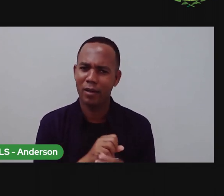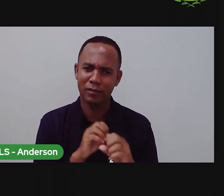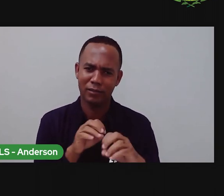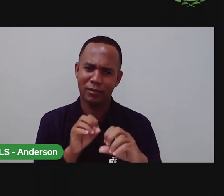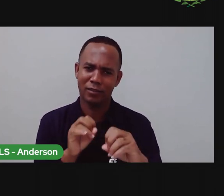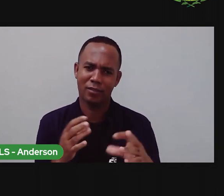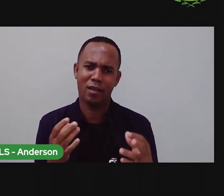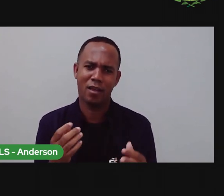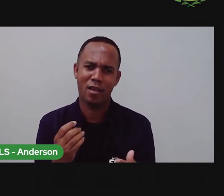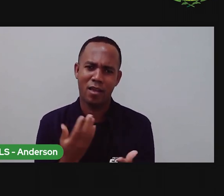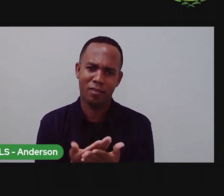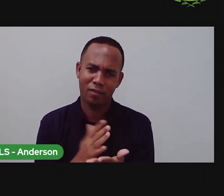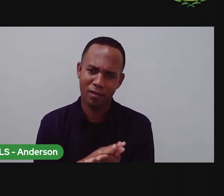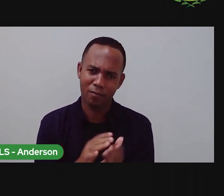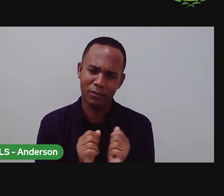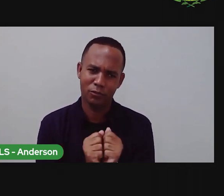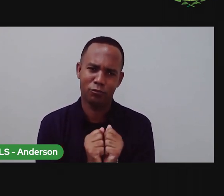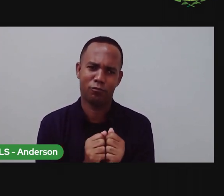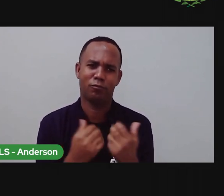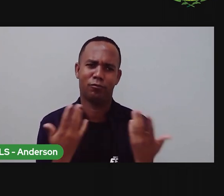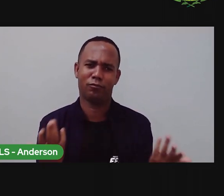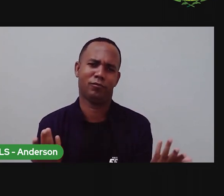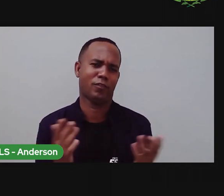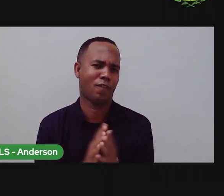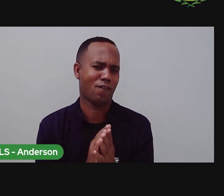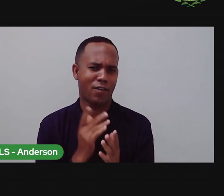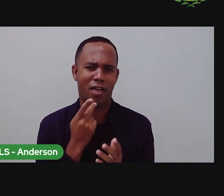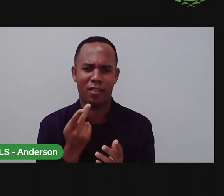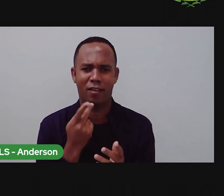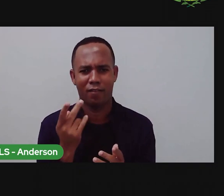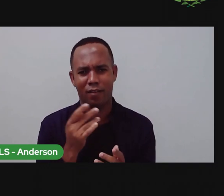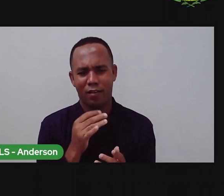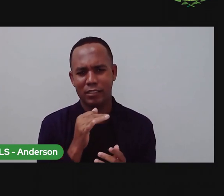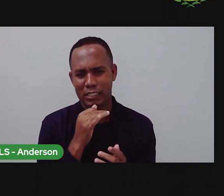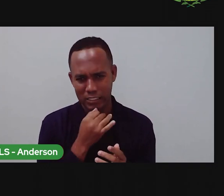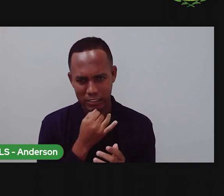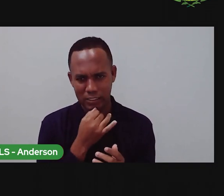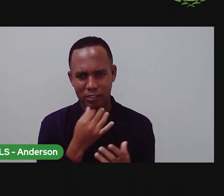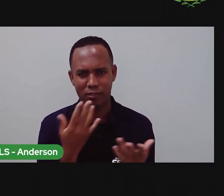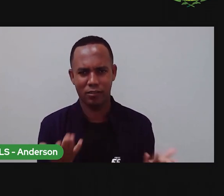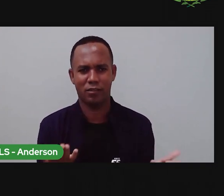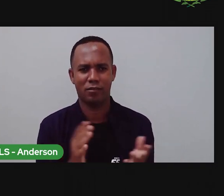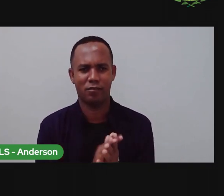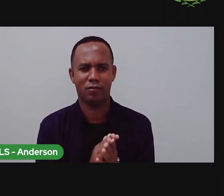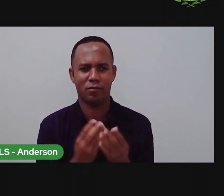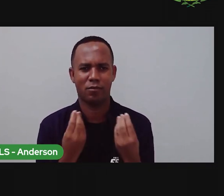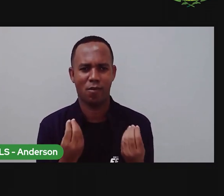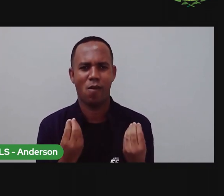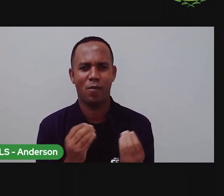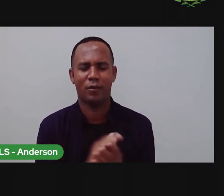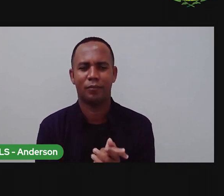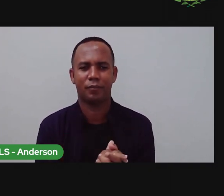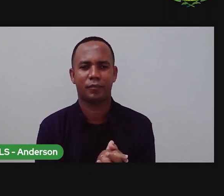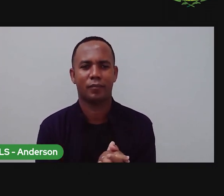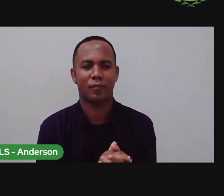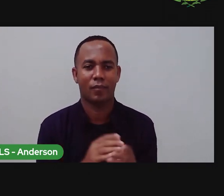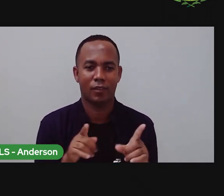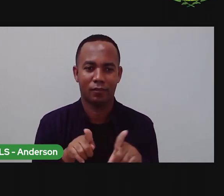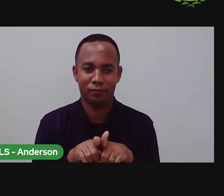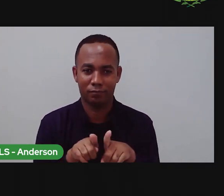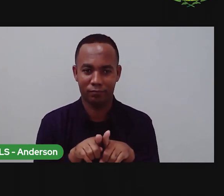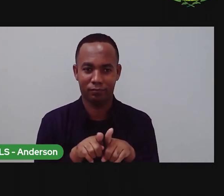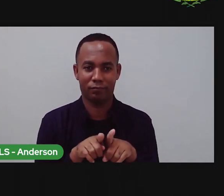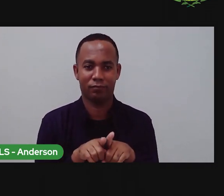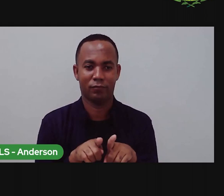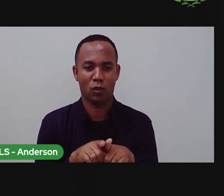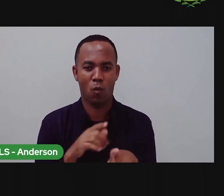a gente e para vocês. Ó, gente. Não faz isso para a gente. Não é que a gente chove. Fica triste. Vamos lá. E diz também que não